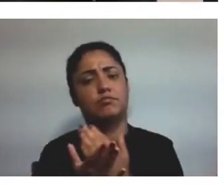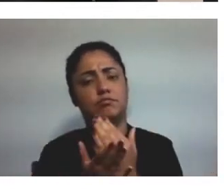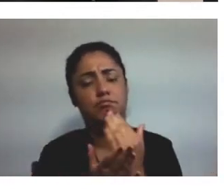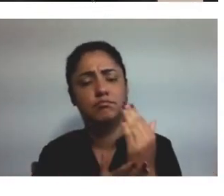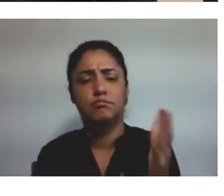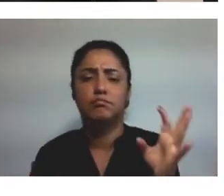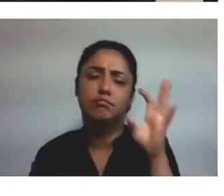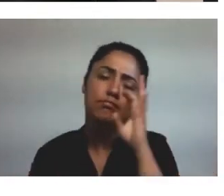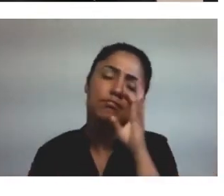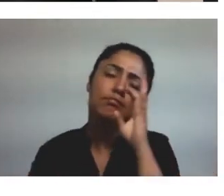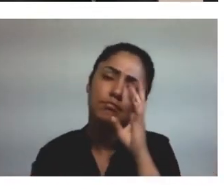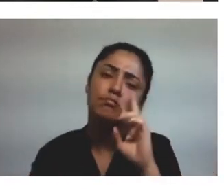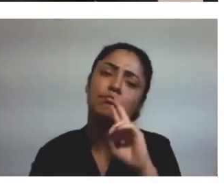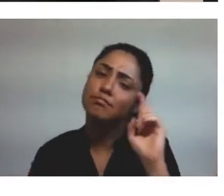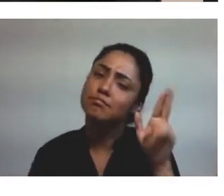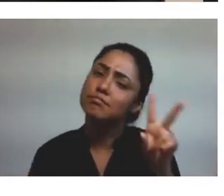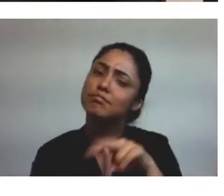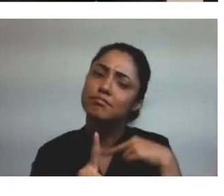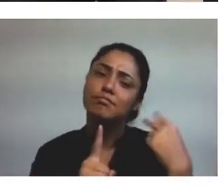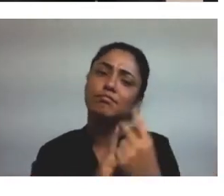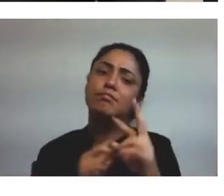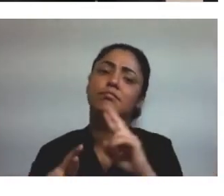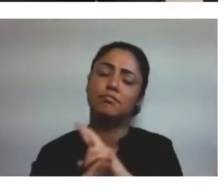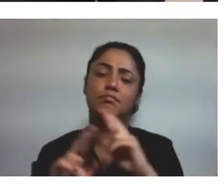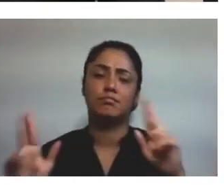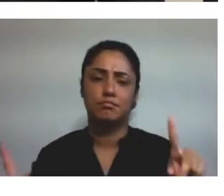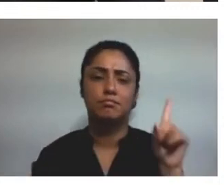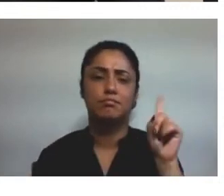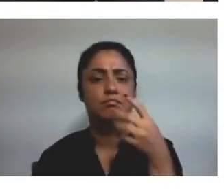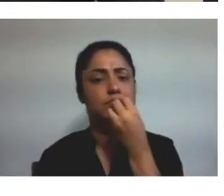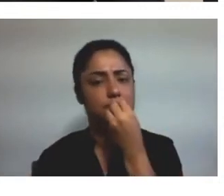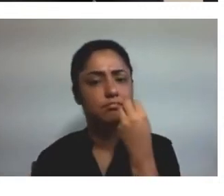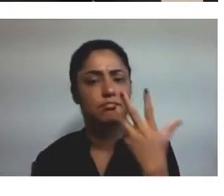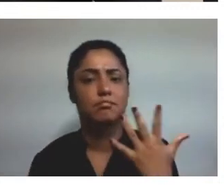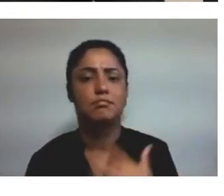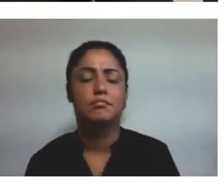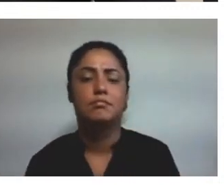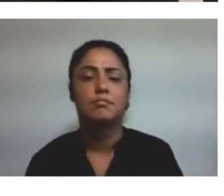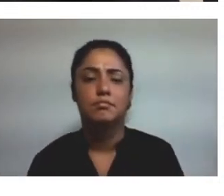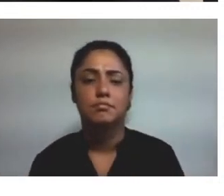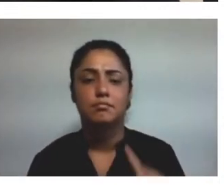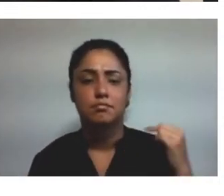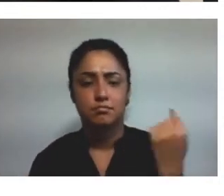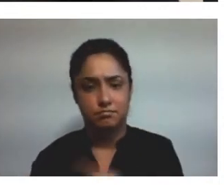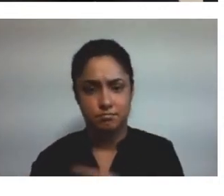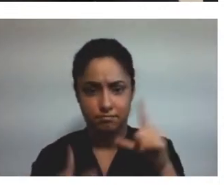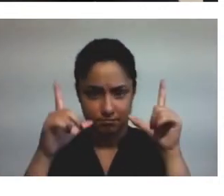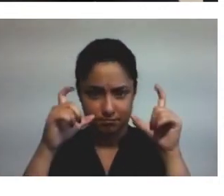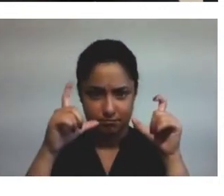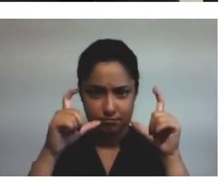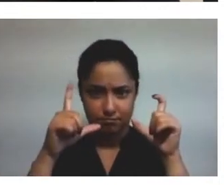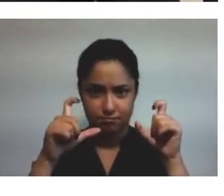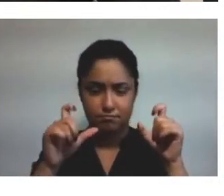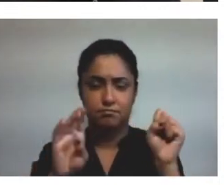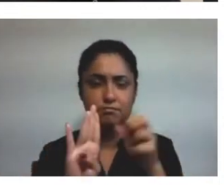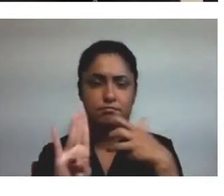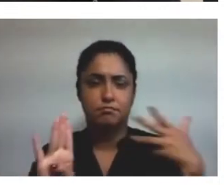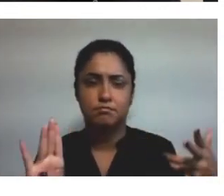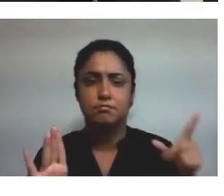outros olhos, né? Aí temos mais algumas fotos da cerimônia de encerramento, né? Que foi feita numa tarde.